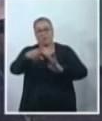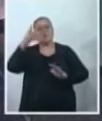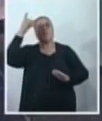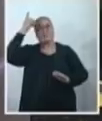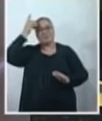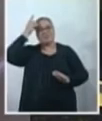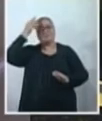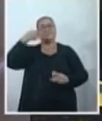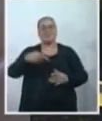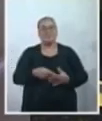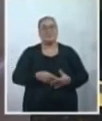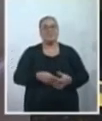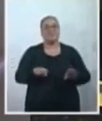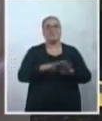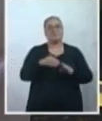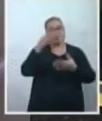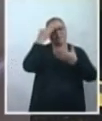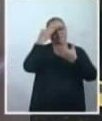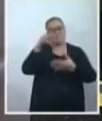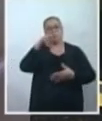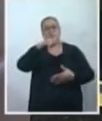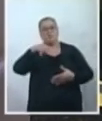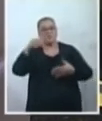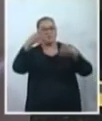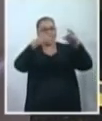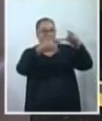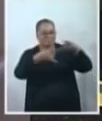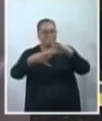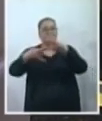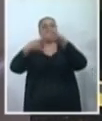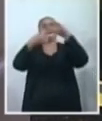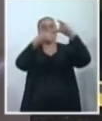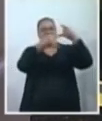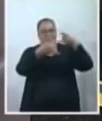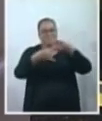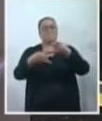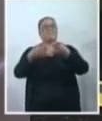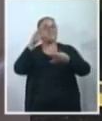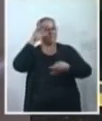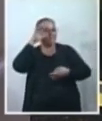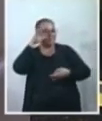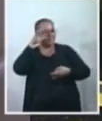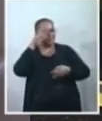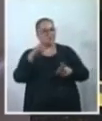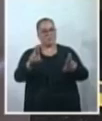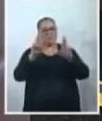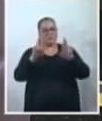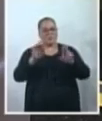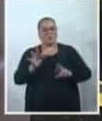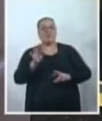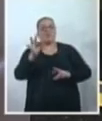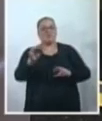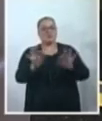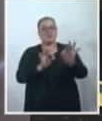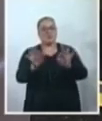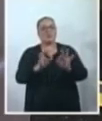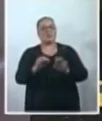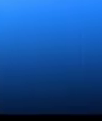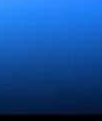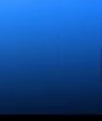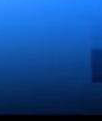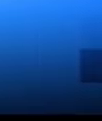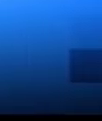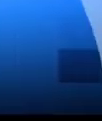Tonantzin. Agradecemos a você, telespectador, por esse momento, por estar aqui conosco. Esperamos você no próximo programa. Até lá.